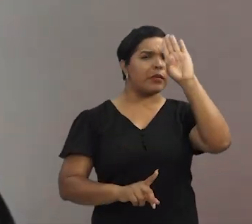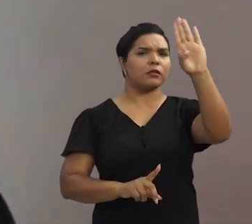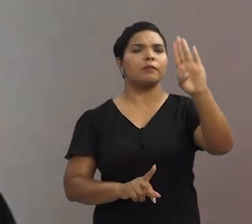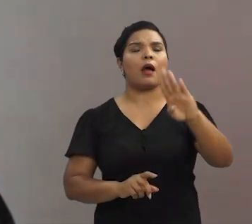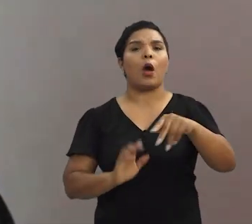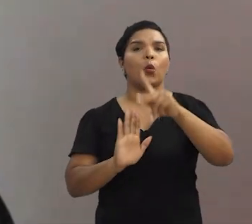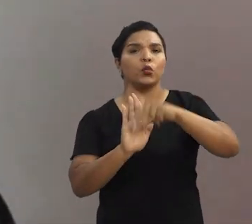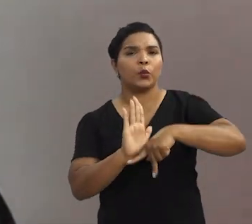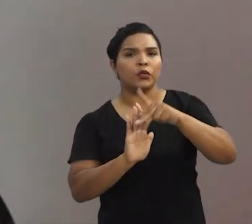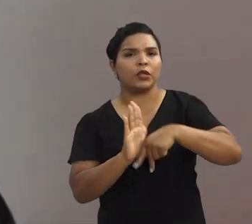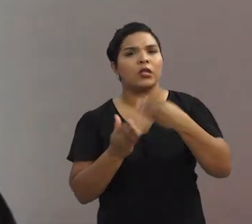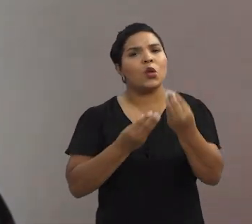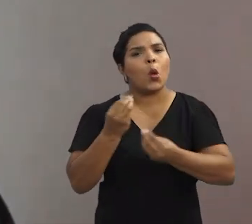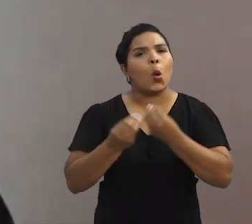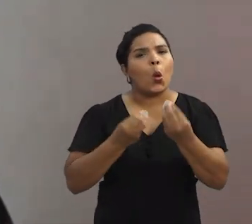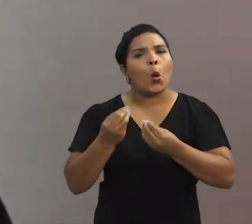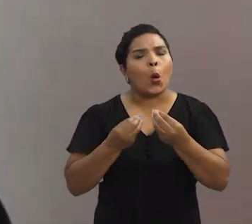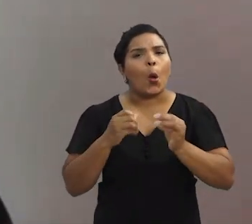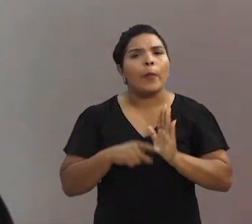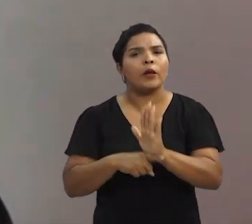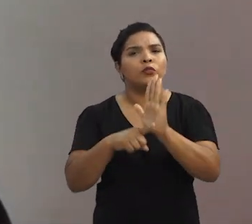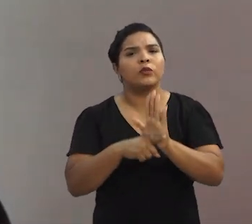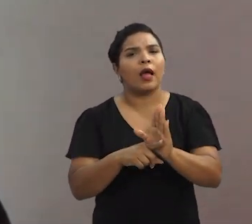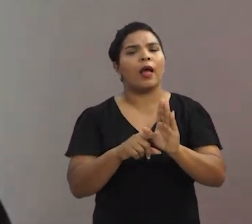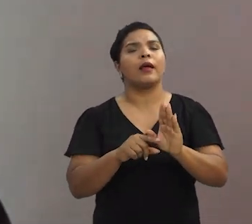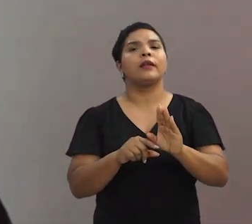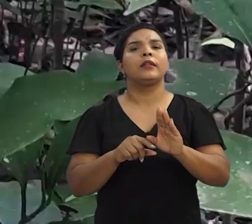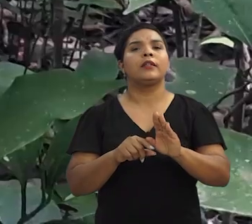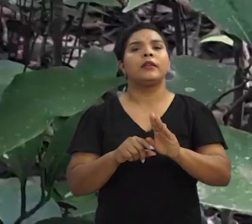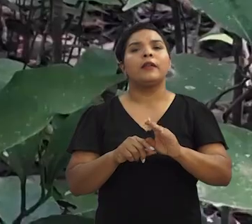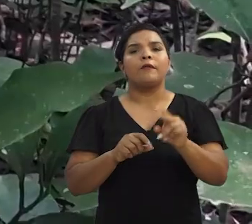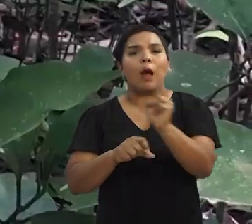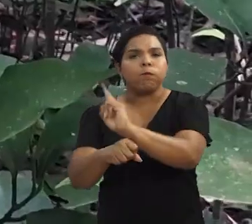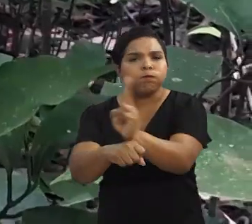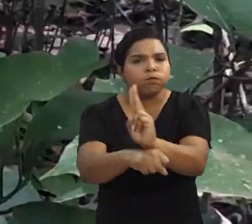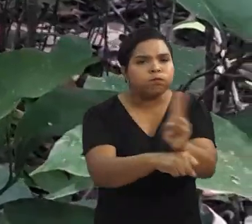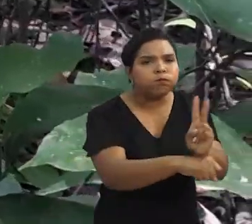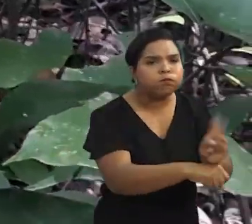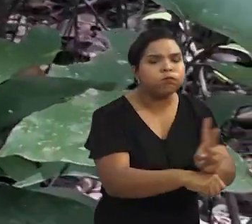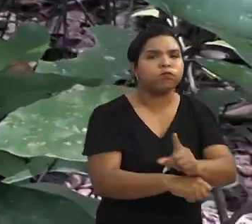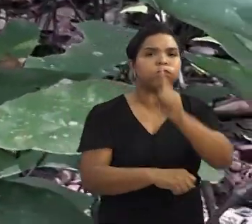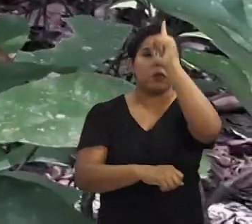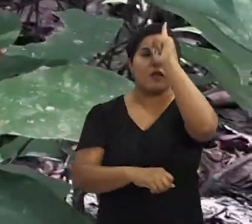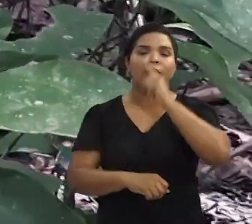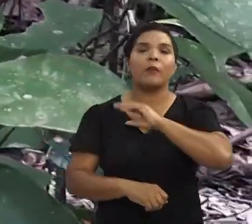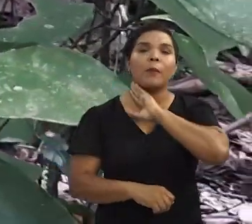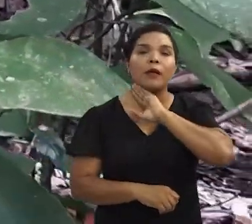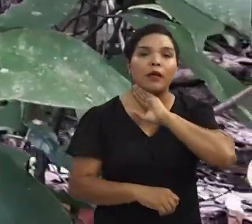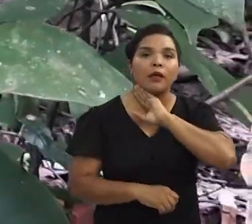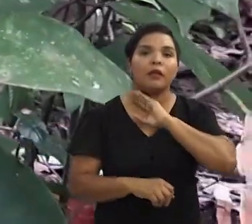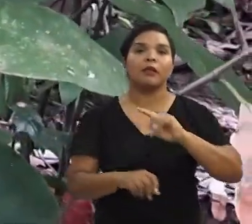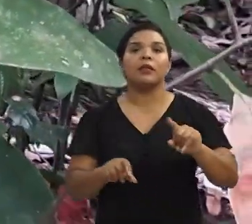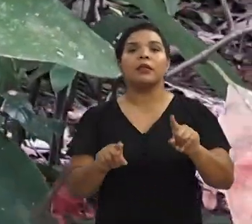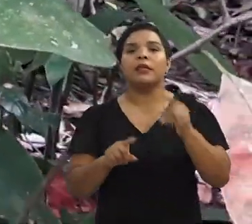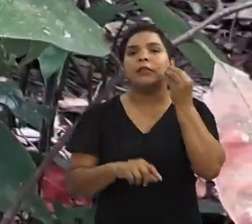objetivo principal do projeto é colaborar e fortalecer a vigilância do vírus da febre amarela,